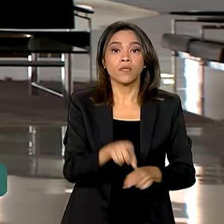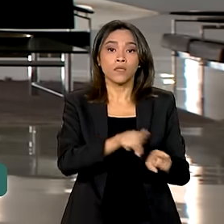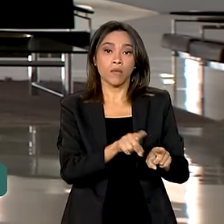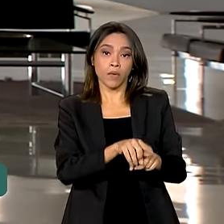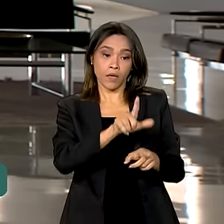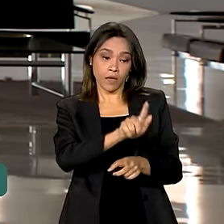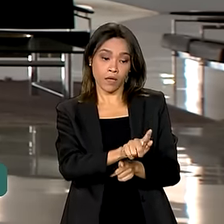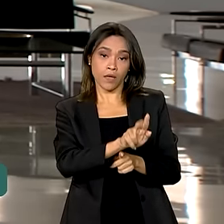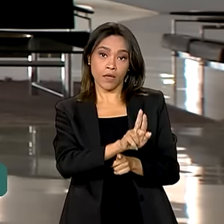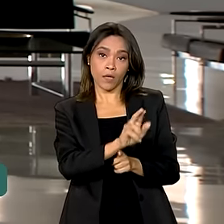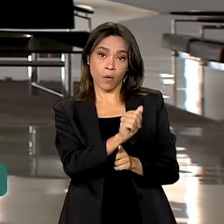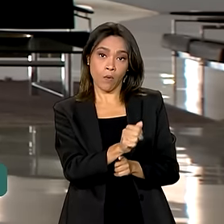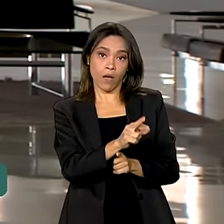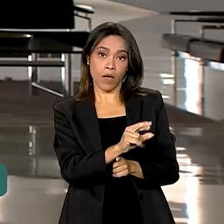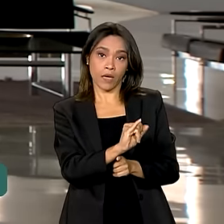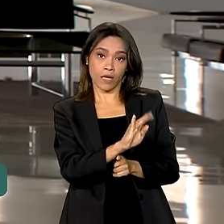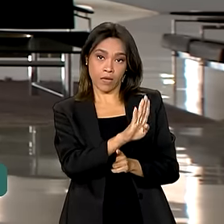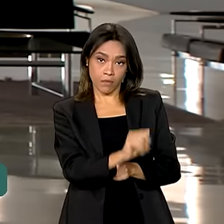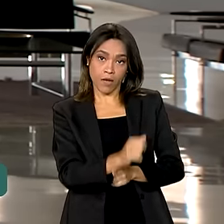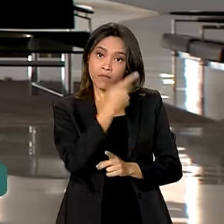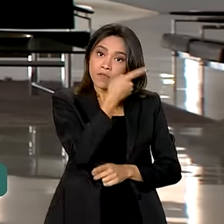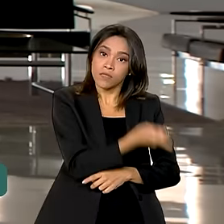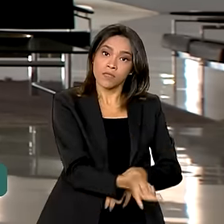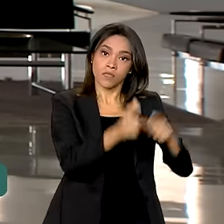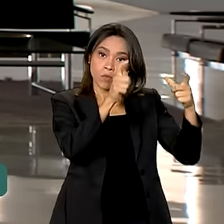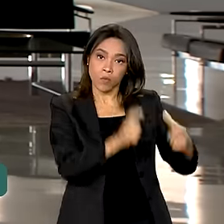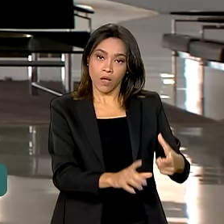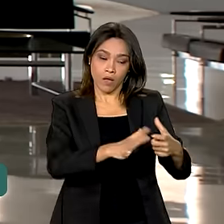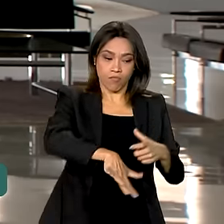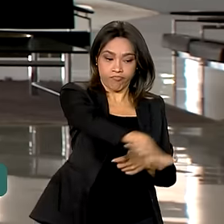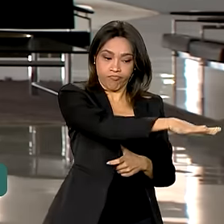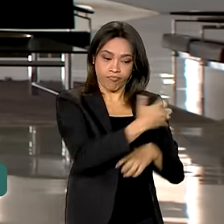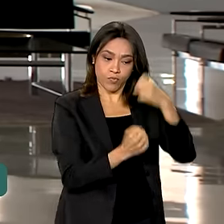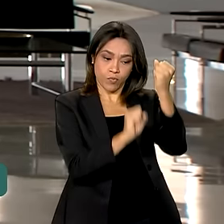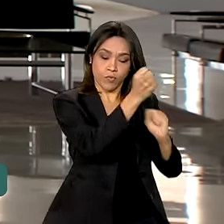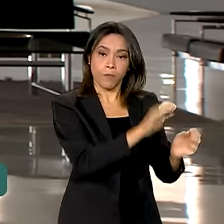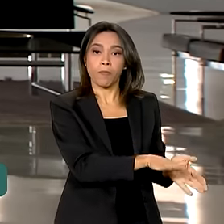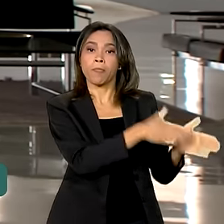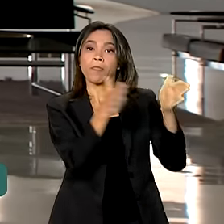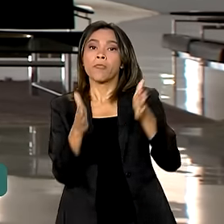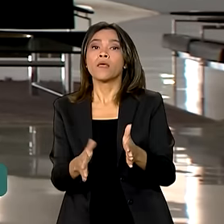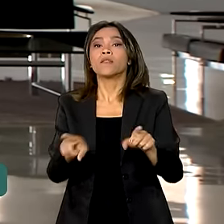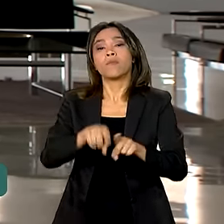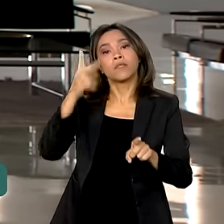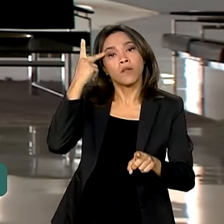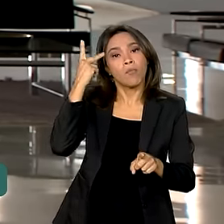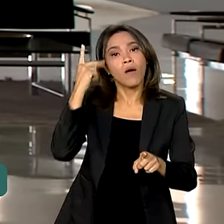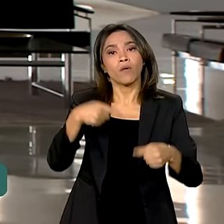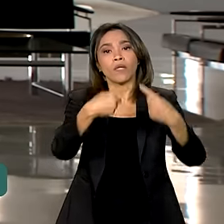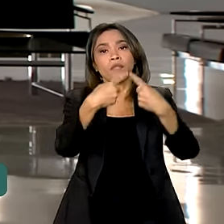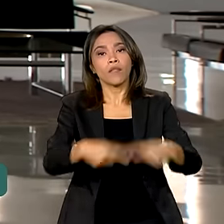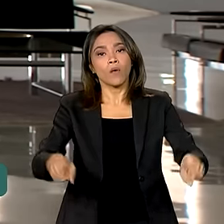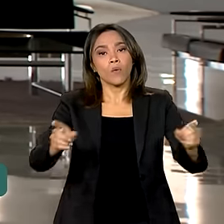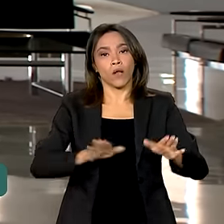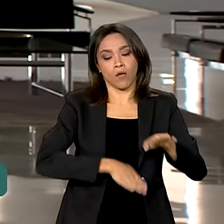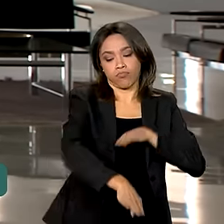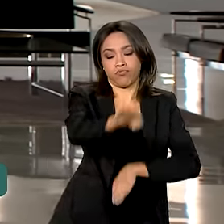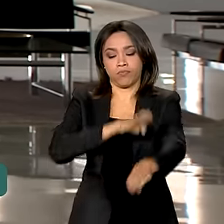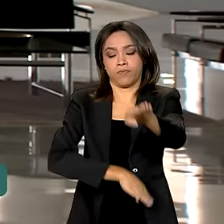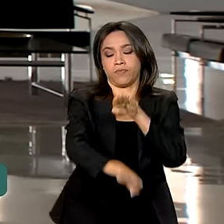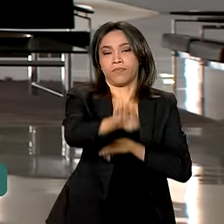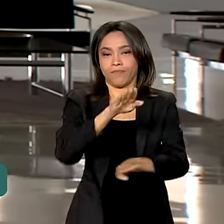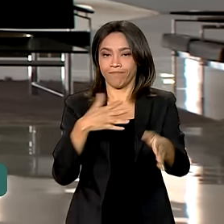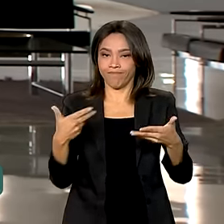visita o Parque de Bioenergia Bonfim. Já em Guarulhos, Lula vai inaugurar o novo trecho do Bom Sucesso na Dutra.